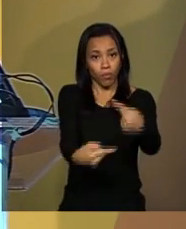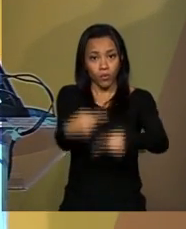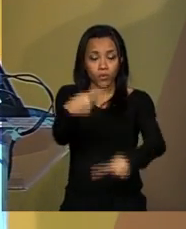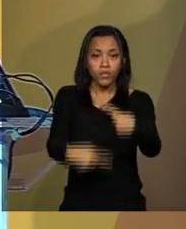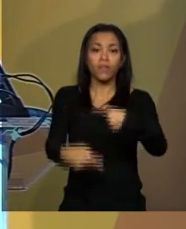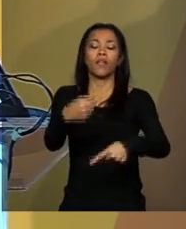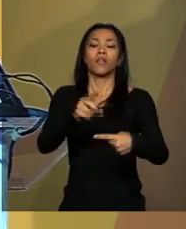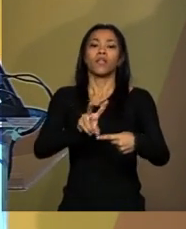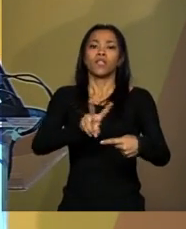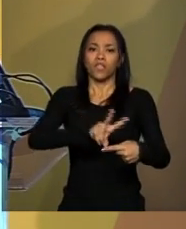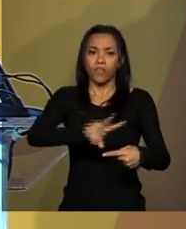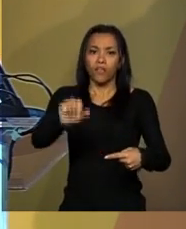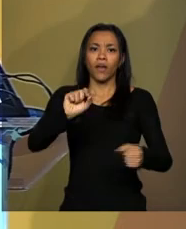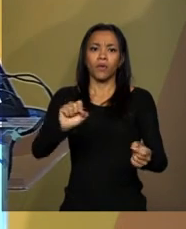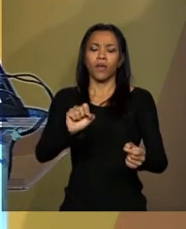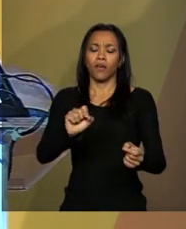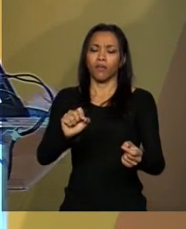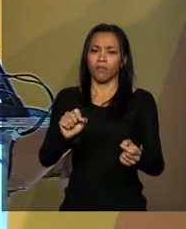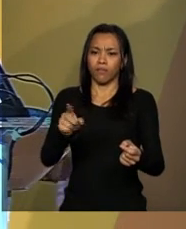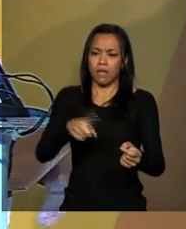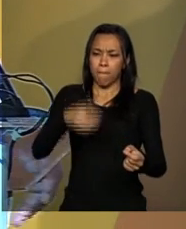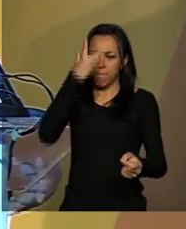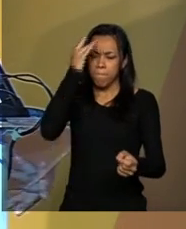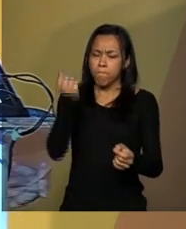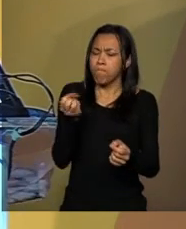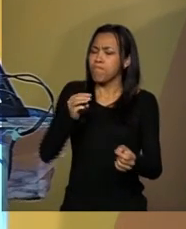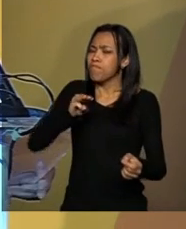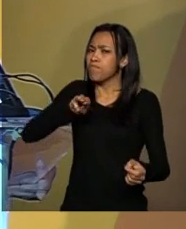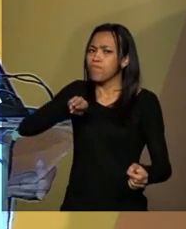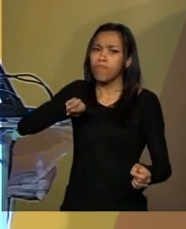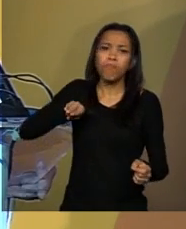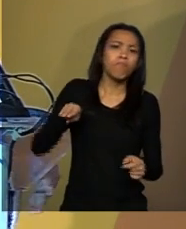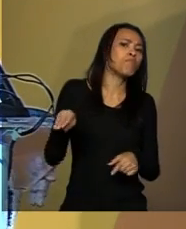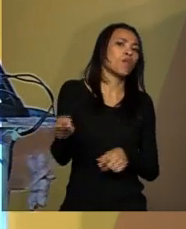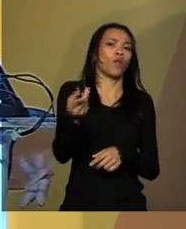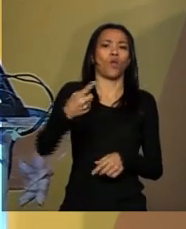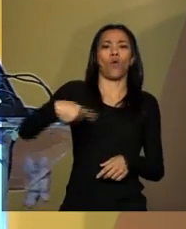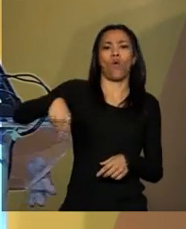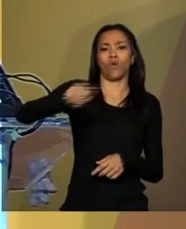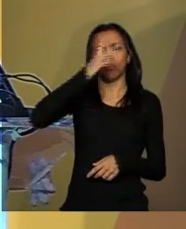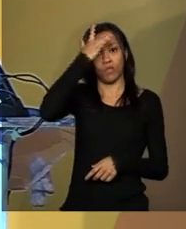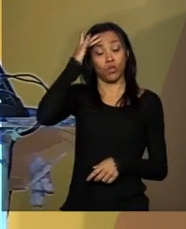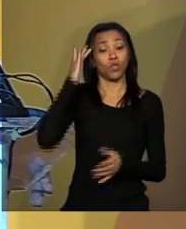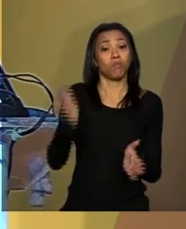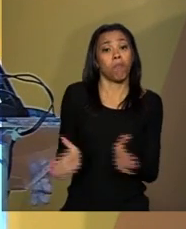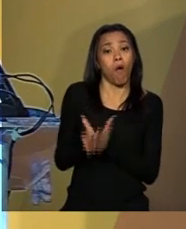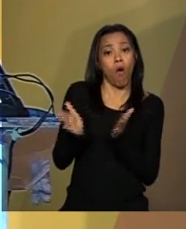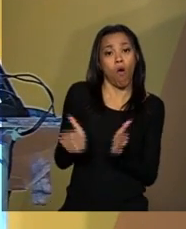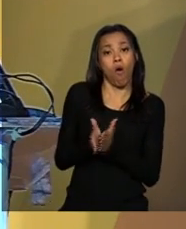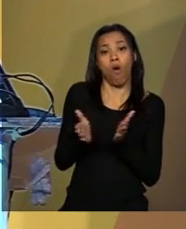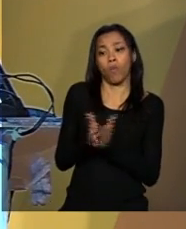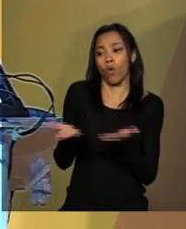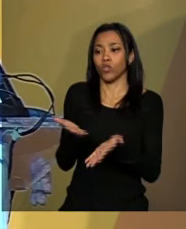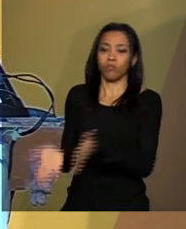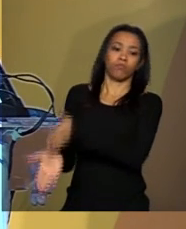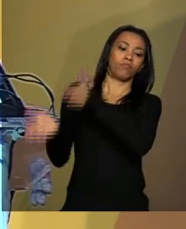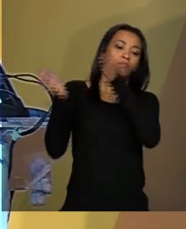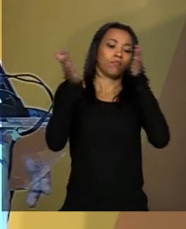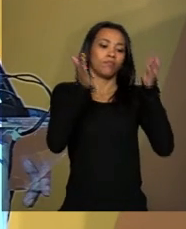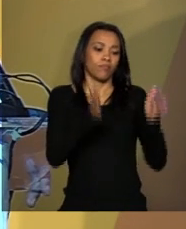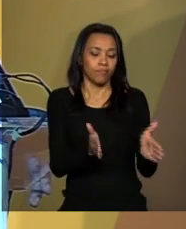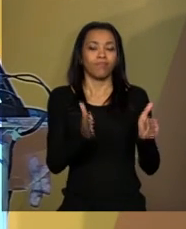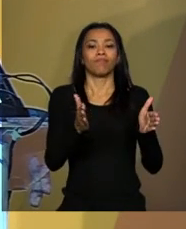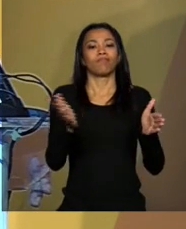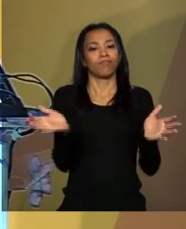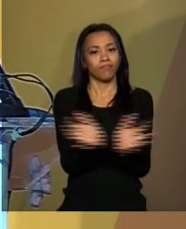que tiraram da miséria milhões de brasileiros e que nos permitiram estar construindo um